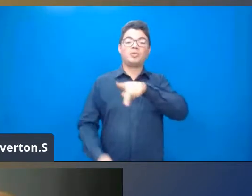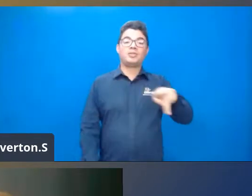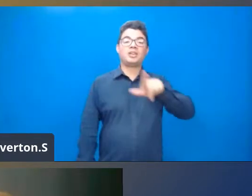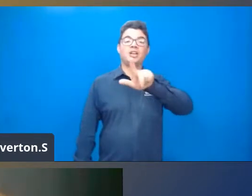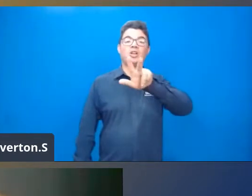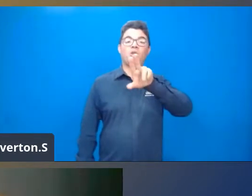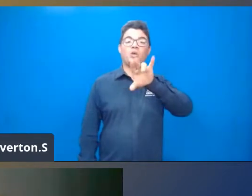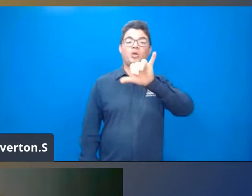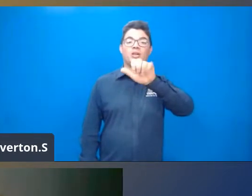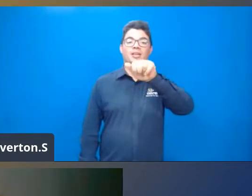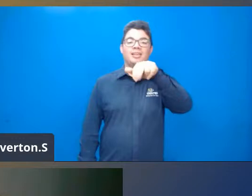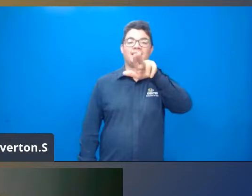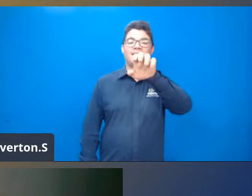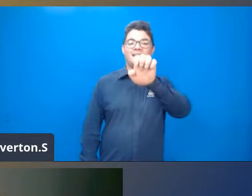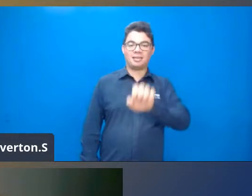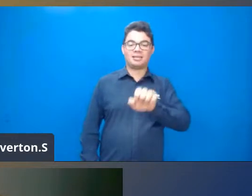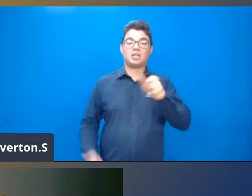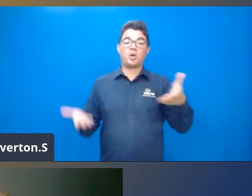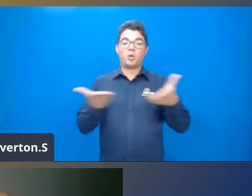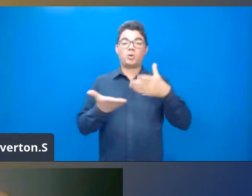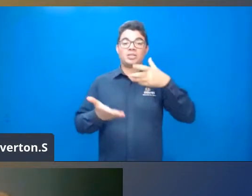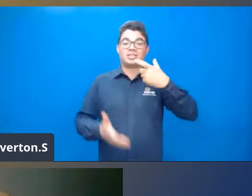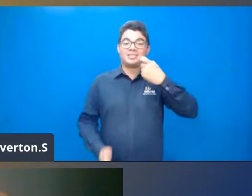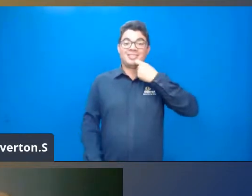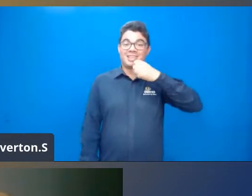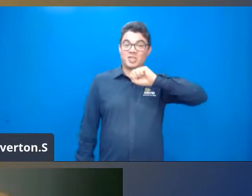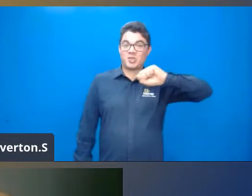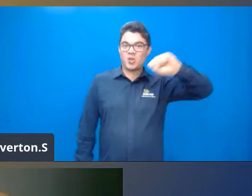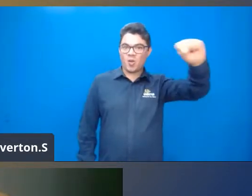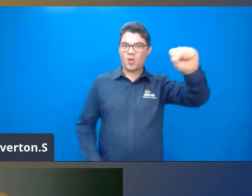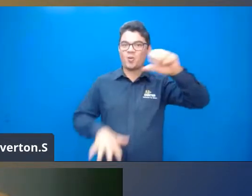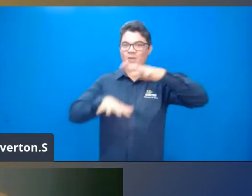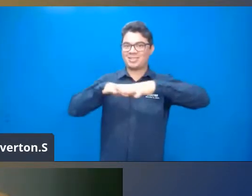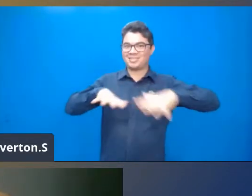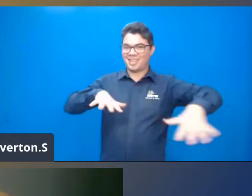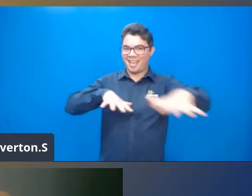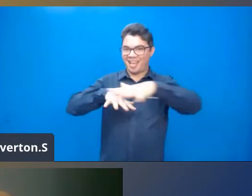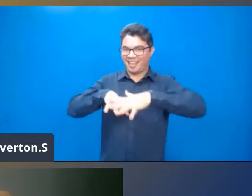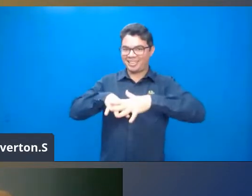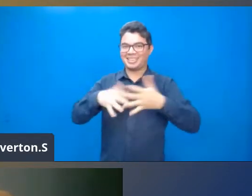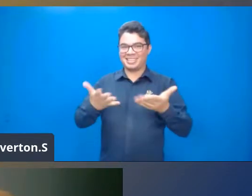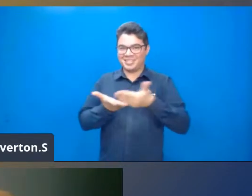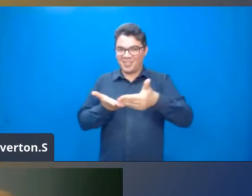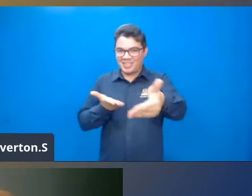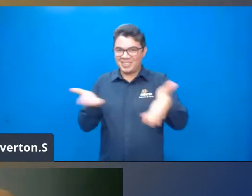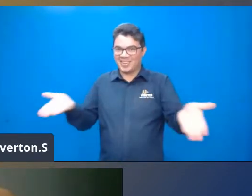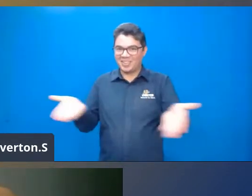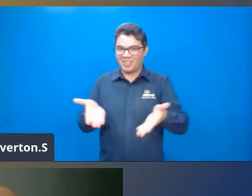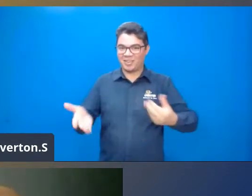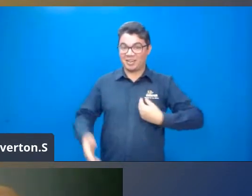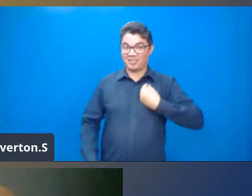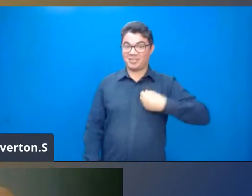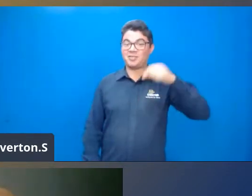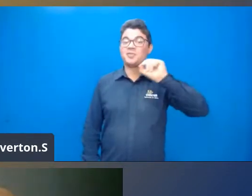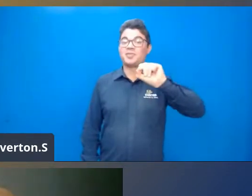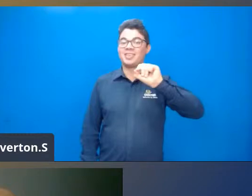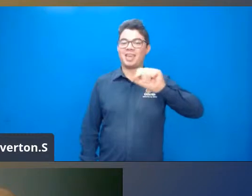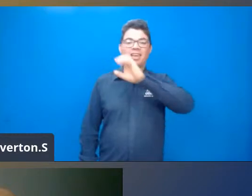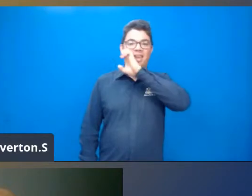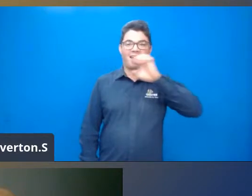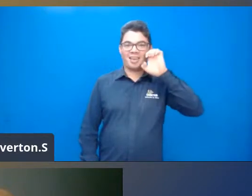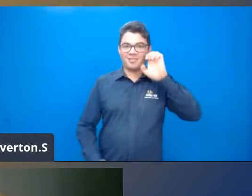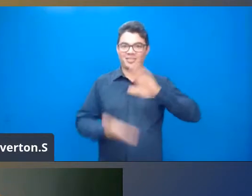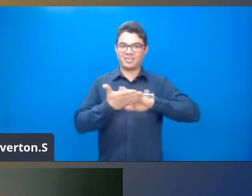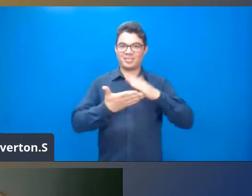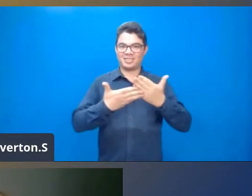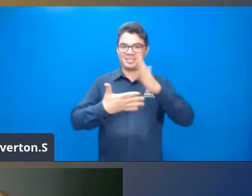estamos aqui no nosso sextou nas exatas, sextou com a presença do Everton, que é nosso